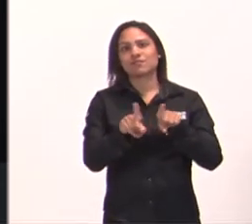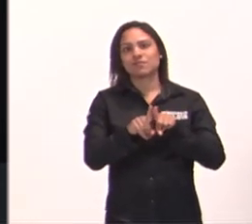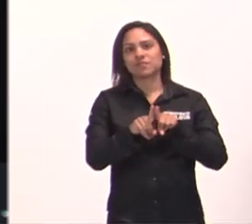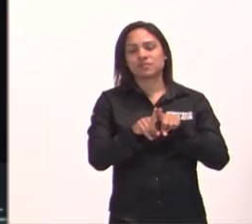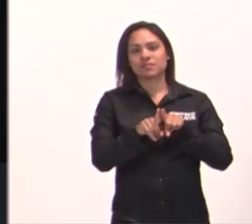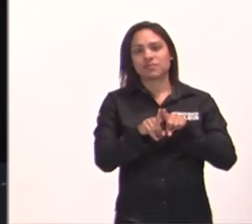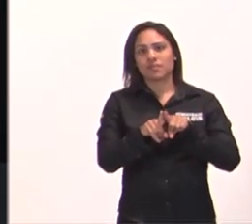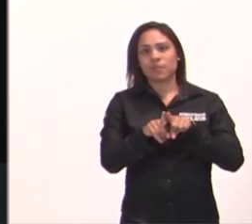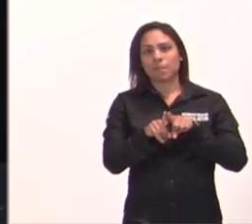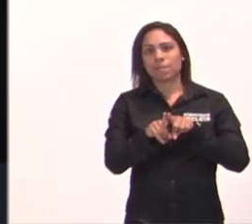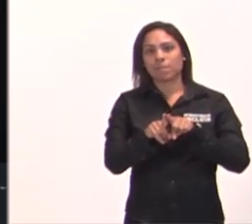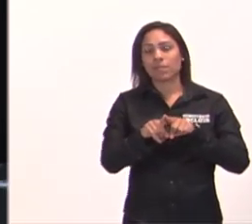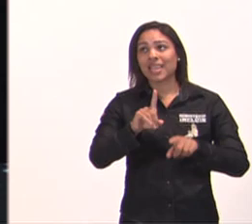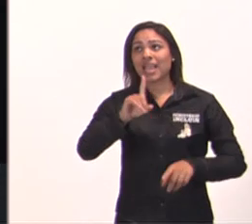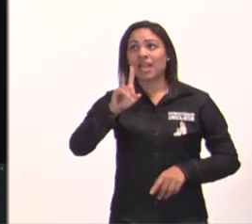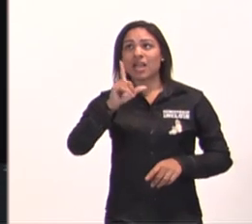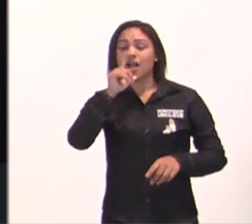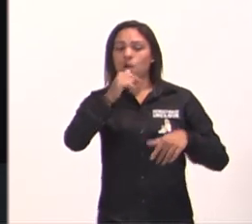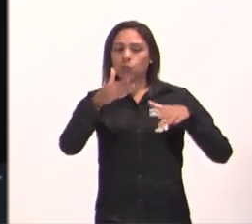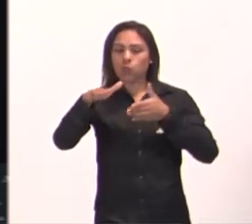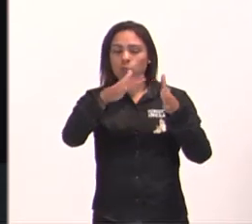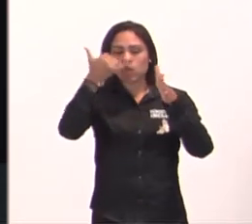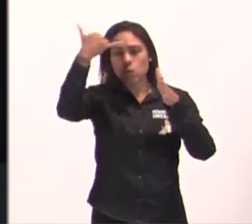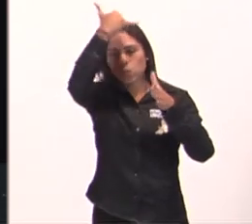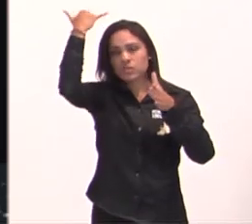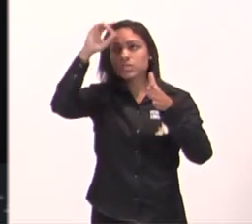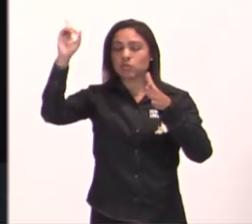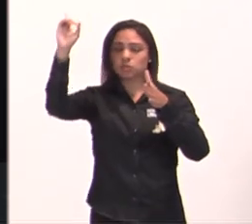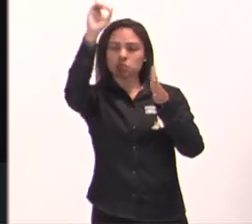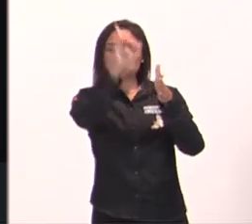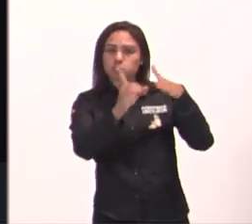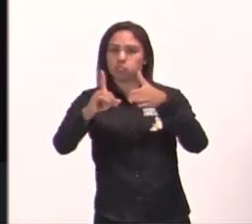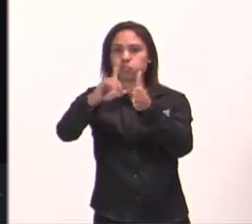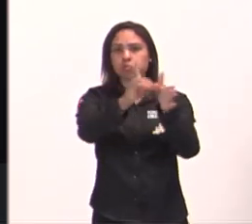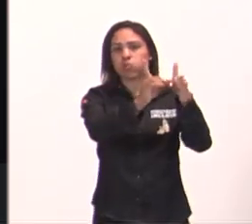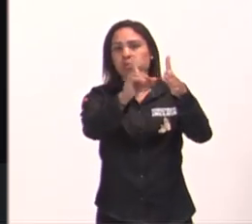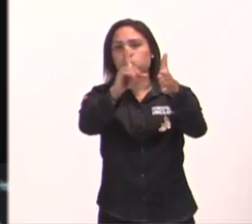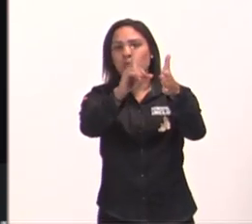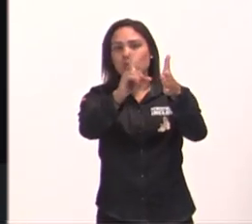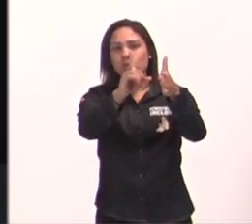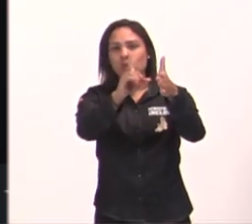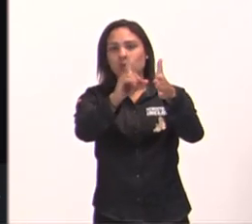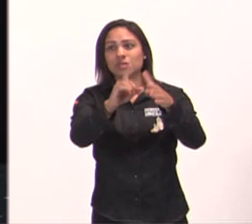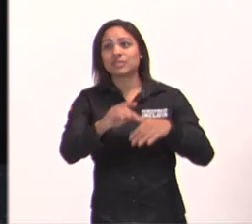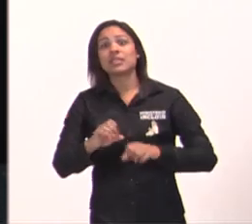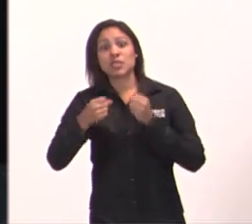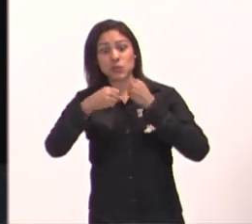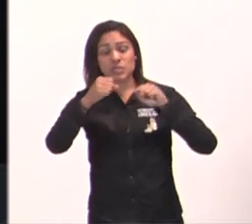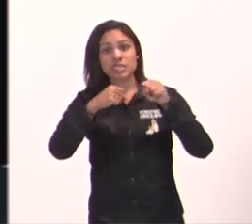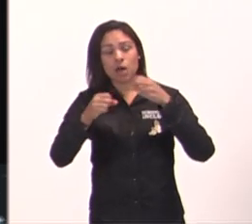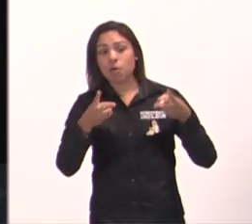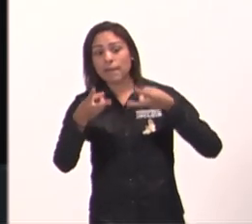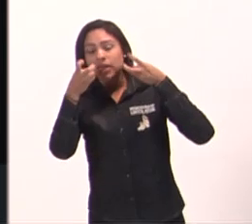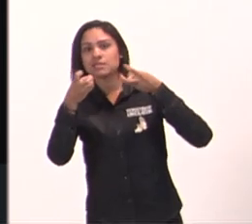percebe o rio de unção, a presença de Deus, agindo sobre ele, ele não apenas visualiza, que ainda que fosse no último